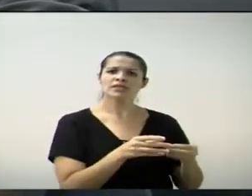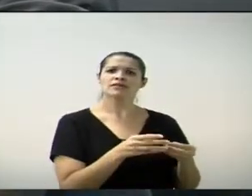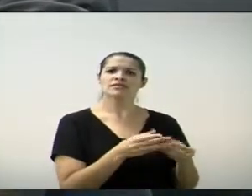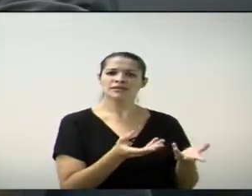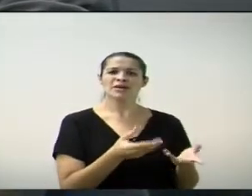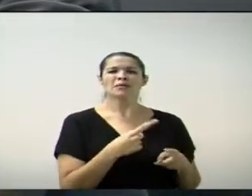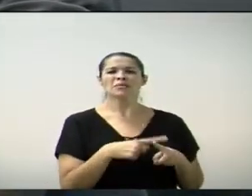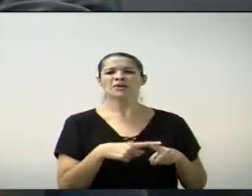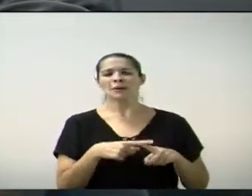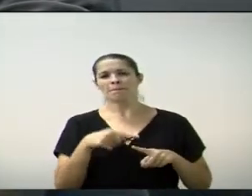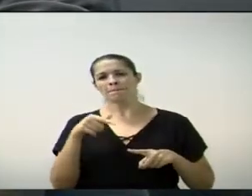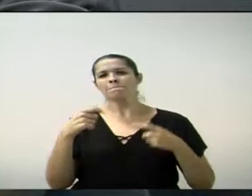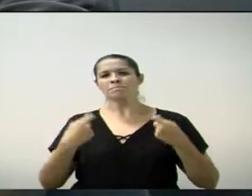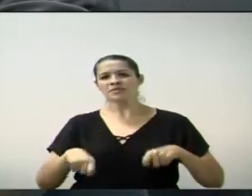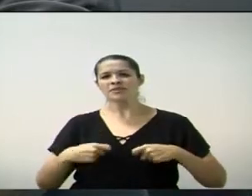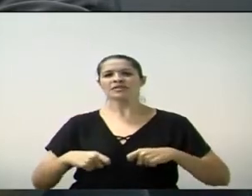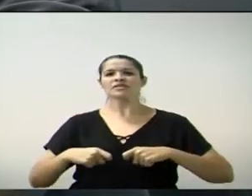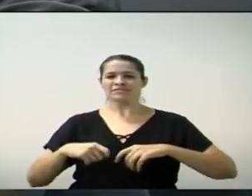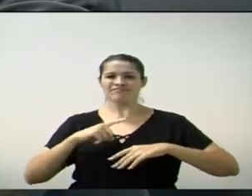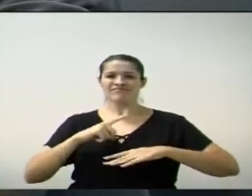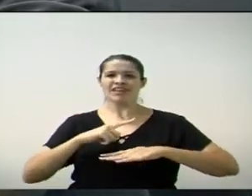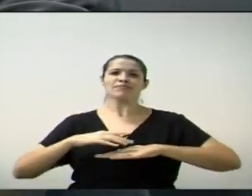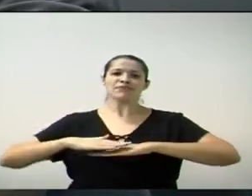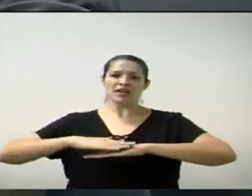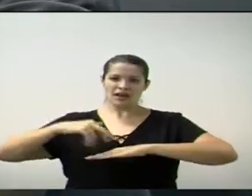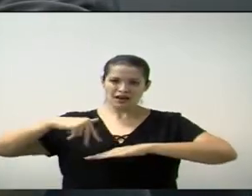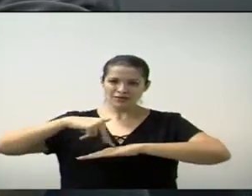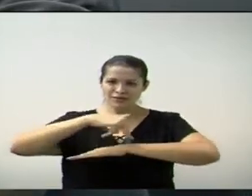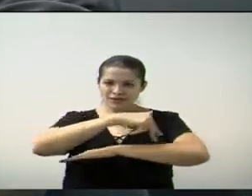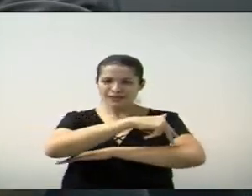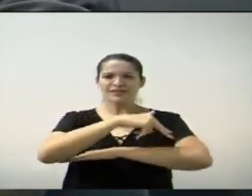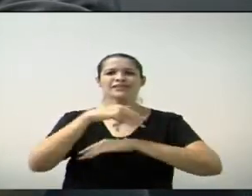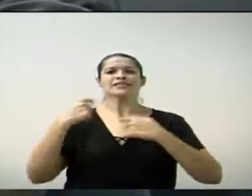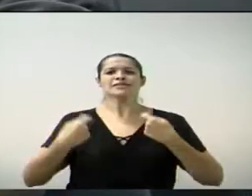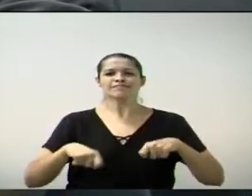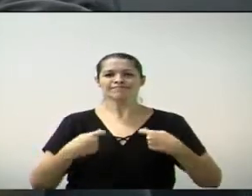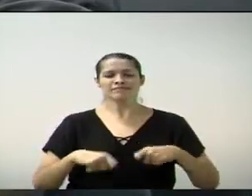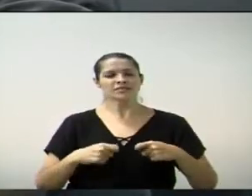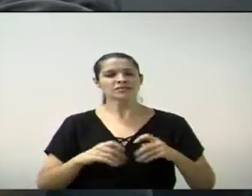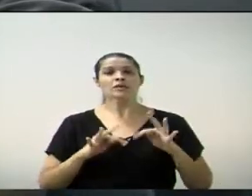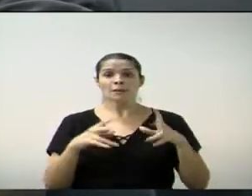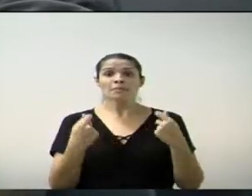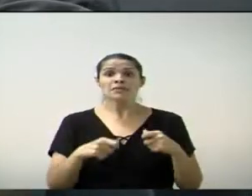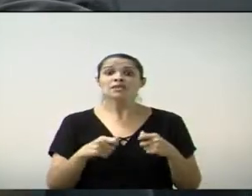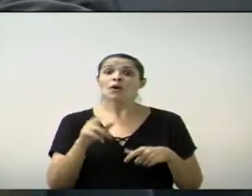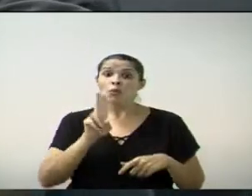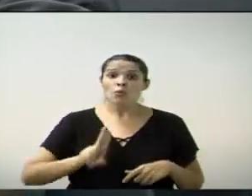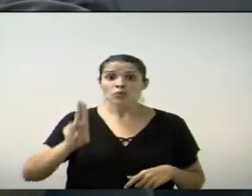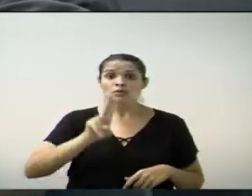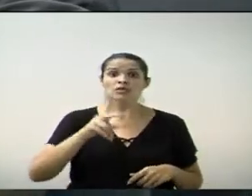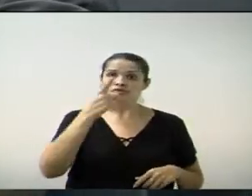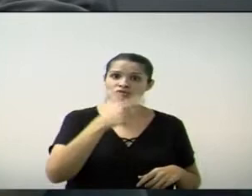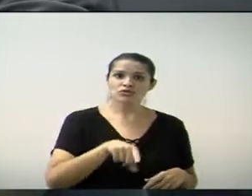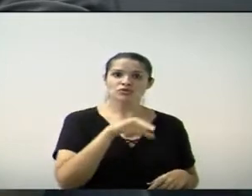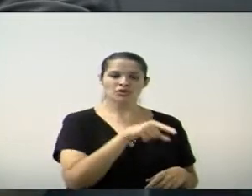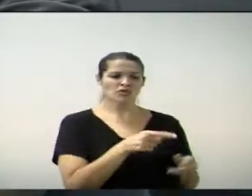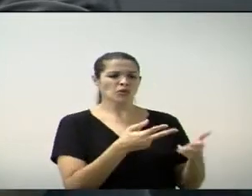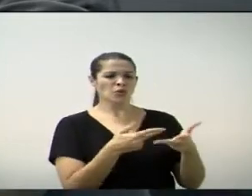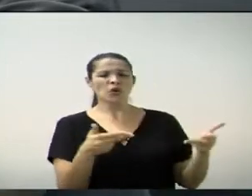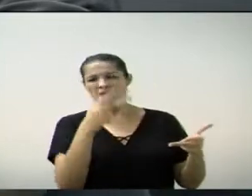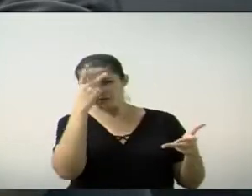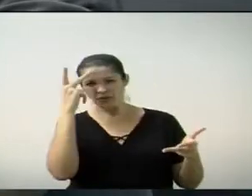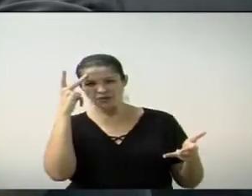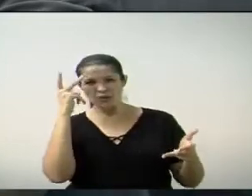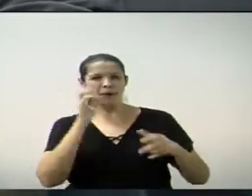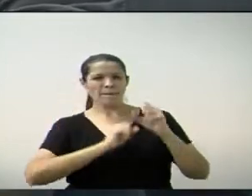calçadas nas praças, é carente de cicrovias, que era possível ser reutilizado para isso. E também,